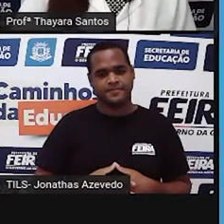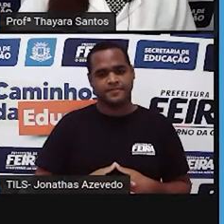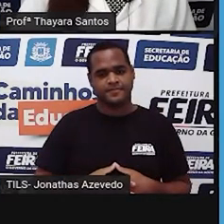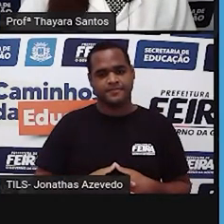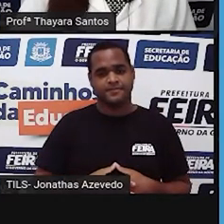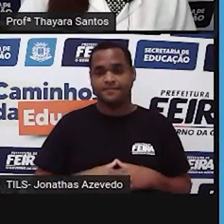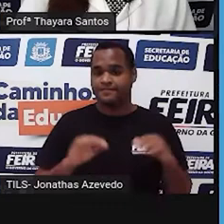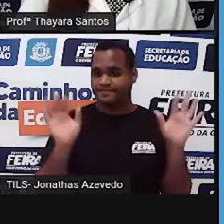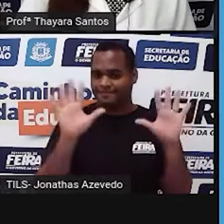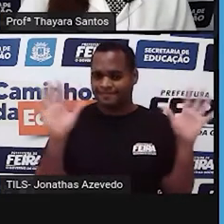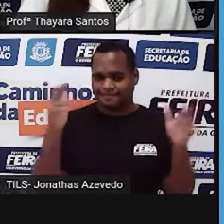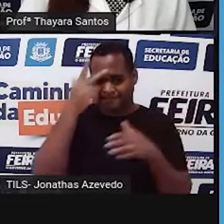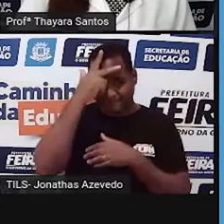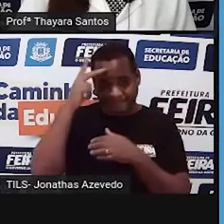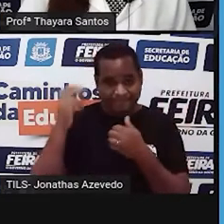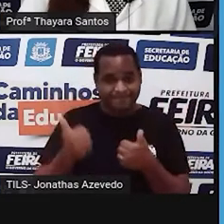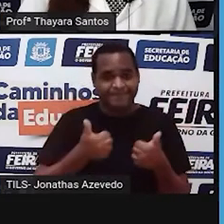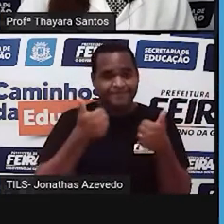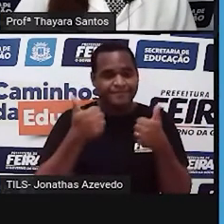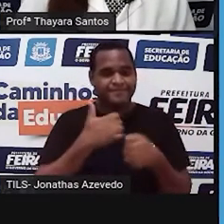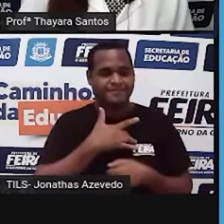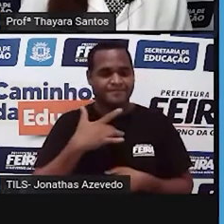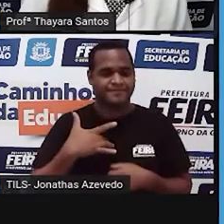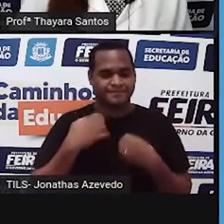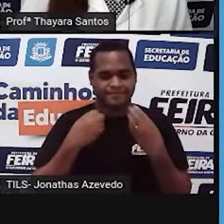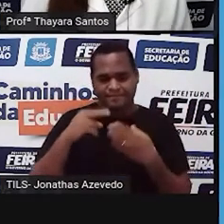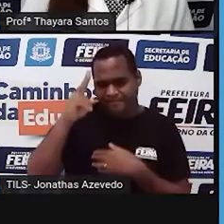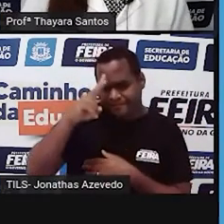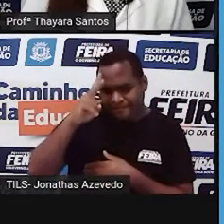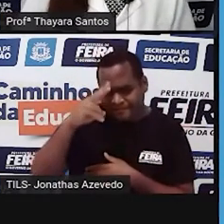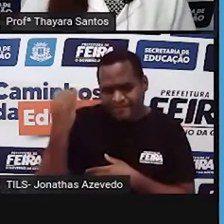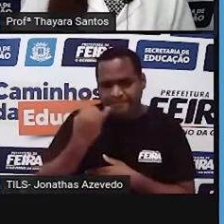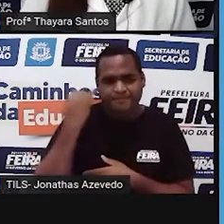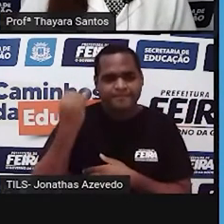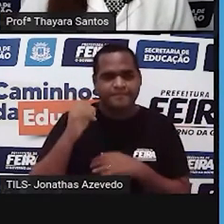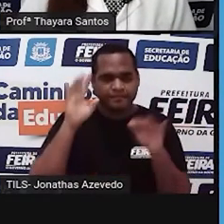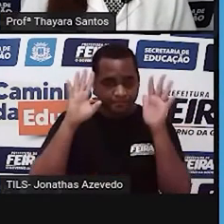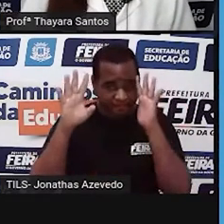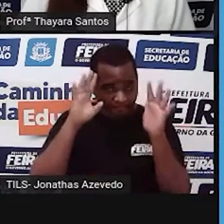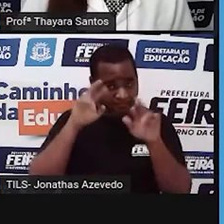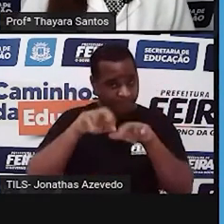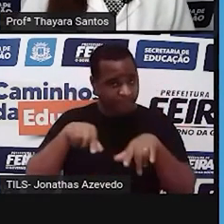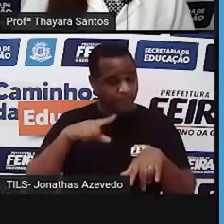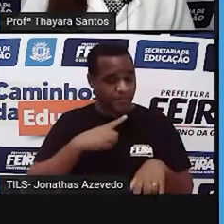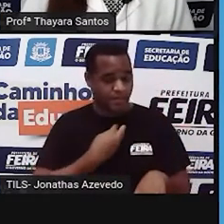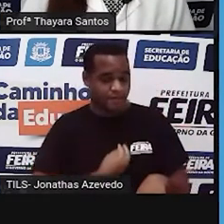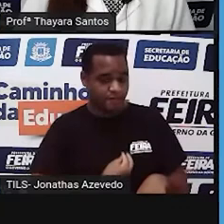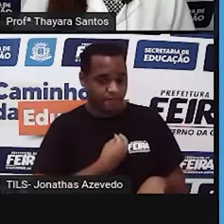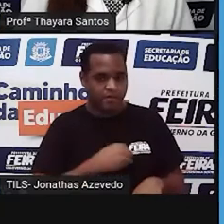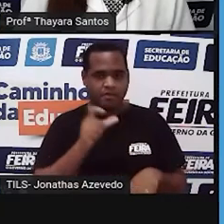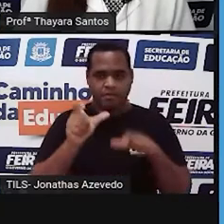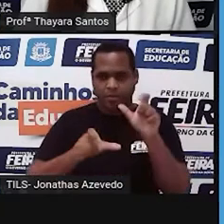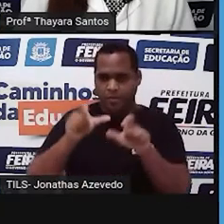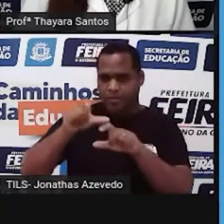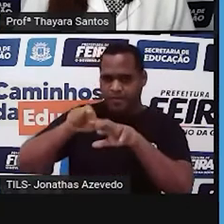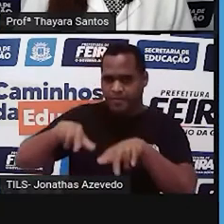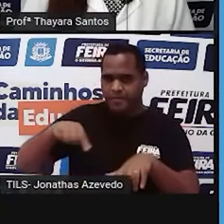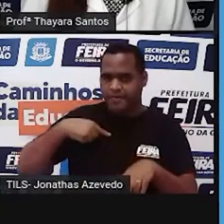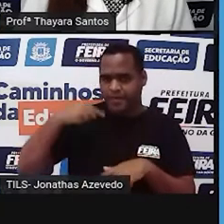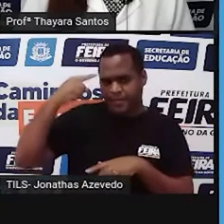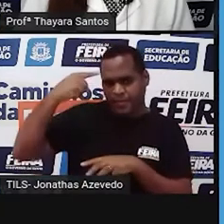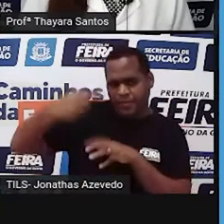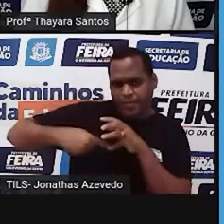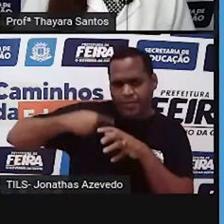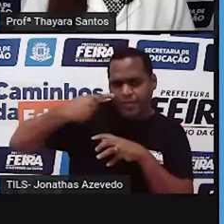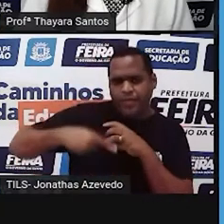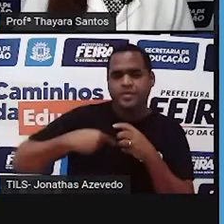Oi gente, tudo bem com vocês? Vocês já pararam para pensar na diversidade de seres vivos que existem no mundo? E já pararam para pensar também